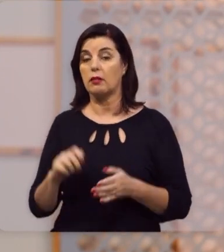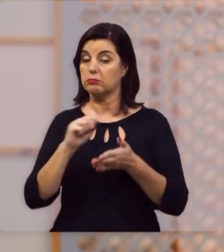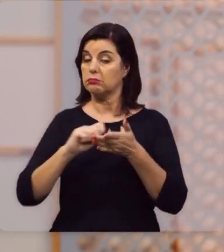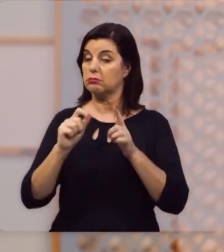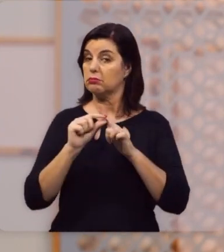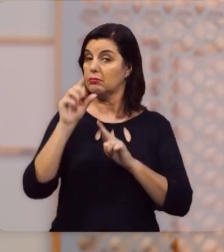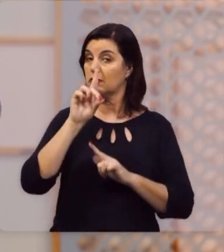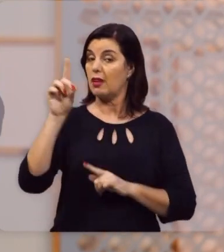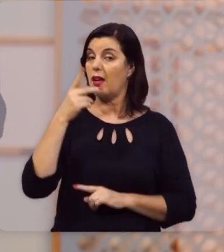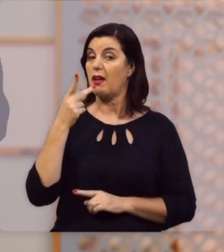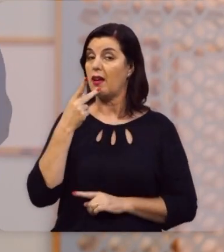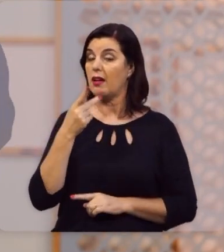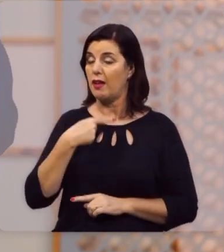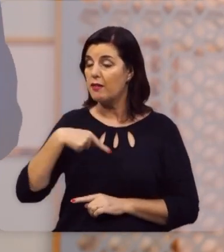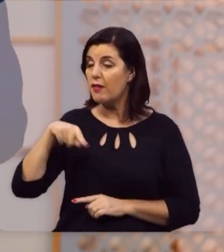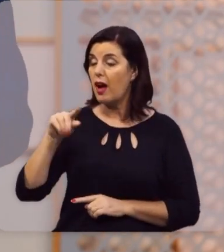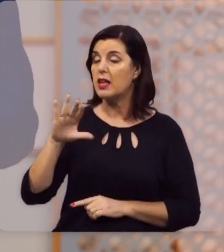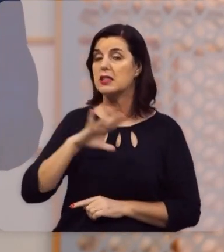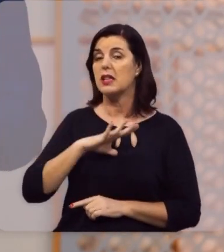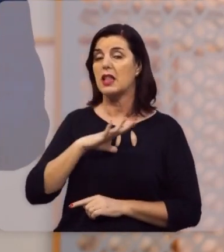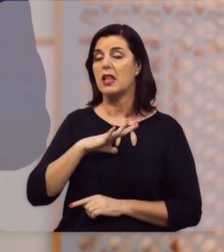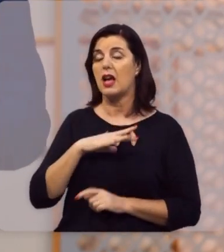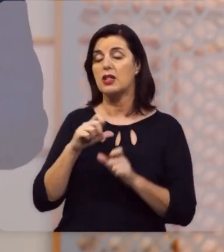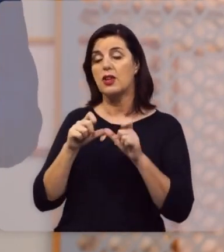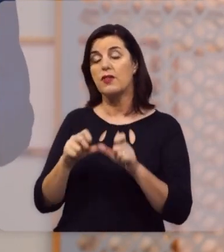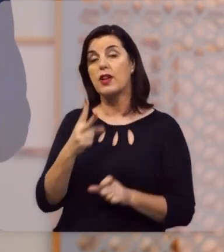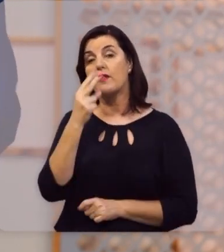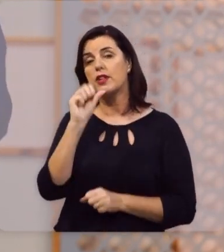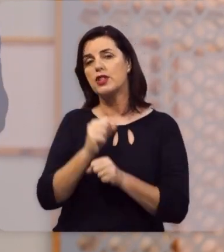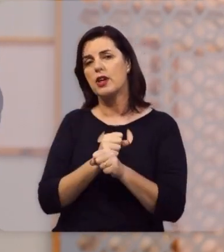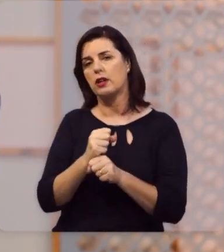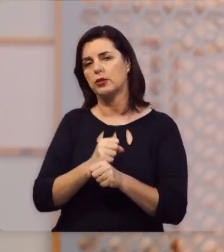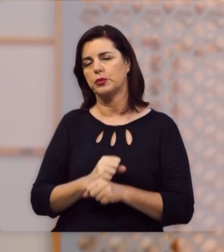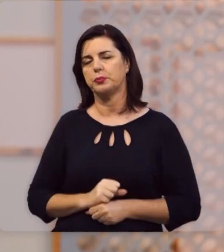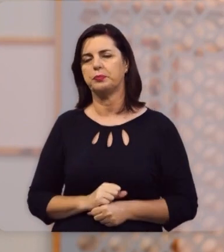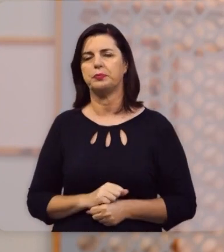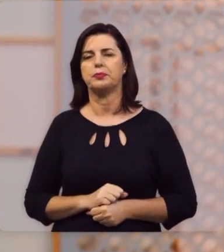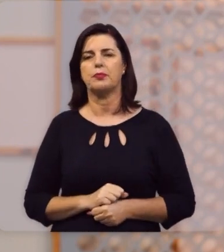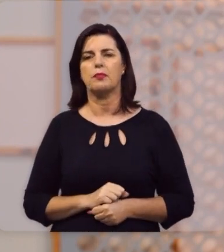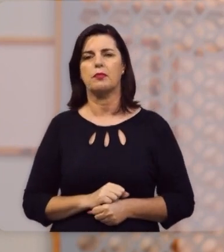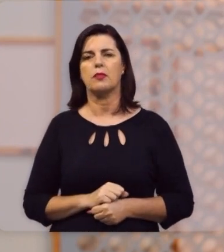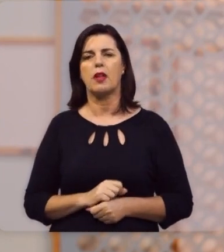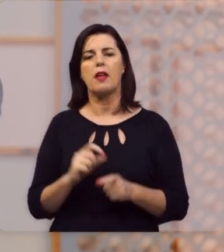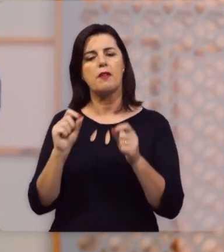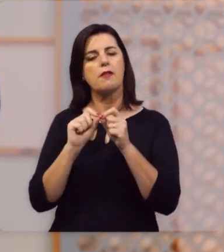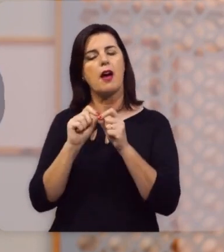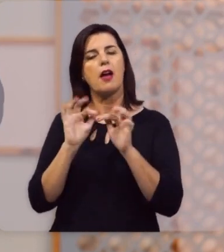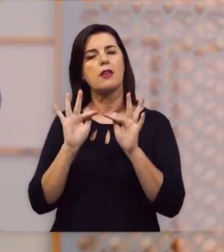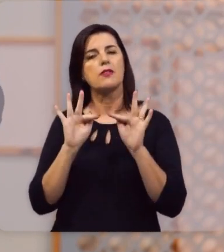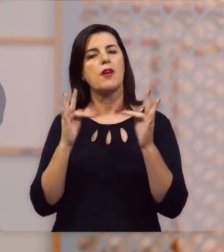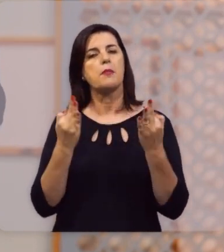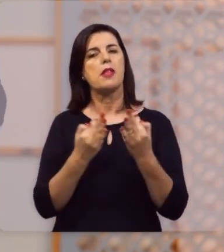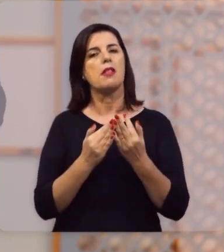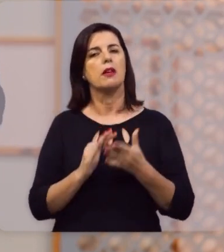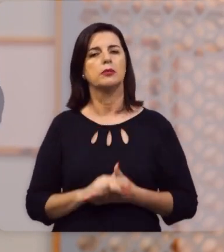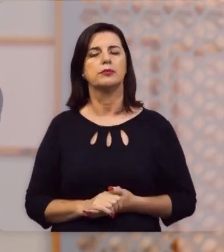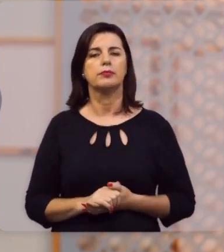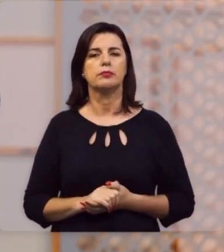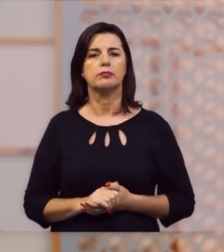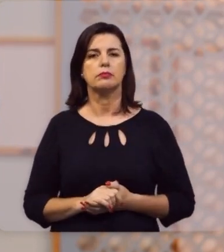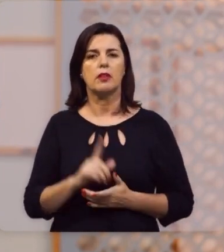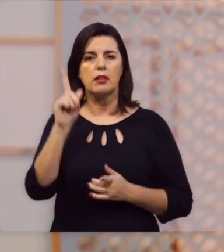Diz a escritura que ele vai para Padã Arã, e ali fica 20 anos, e ali ele constitui família,